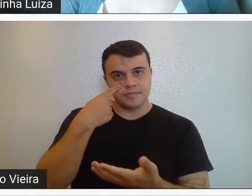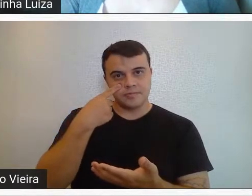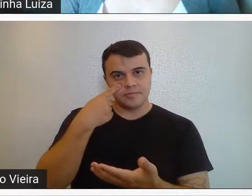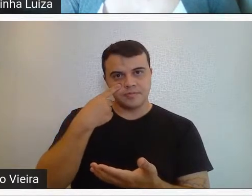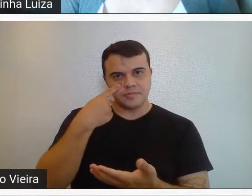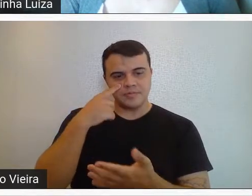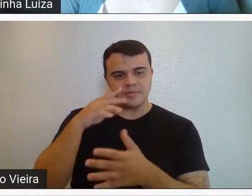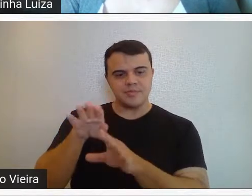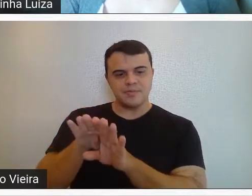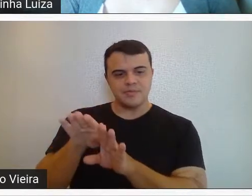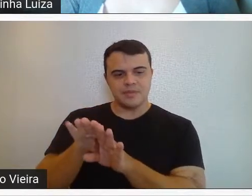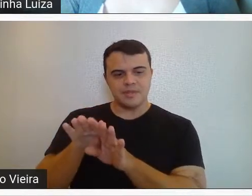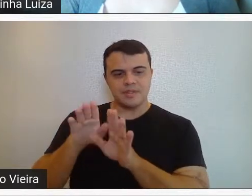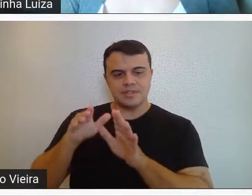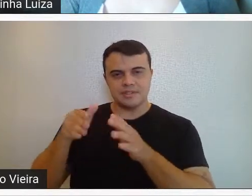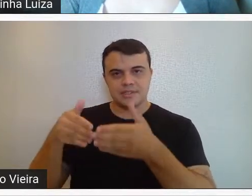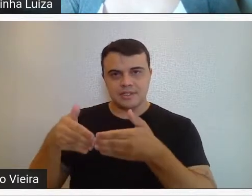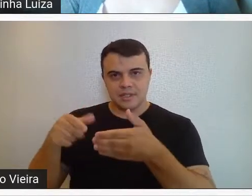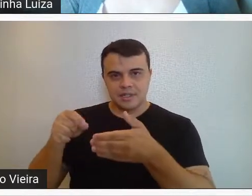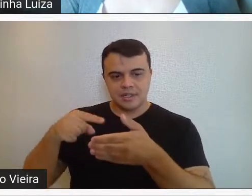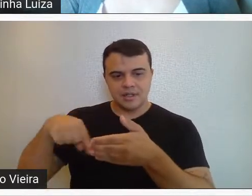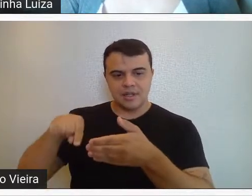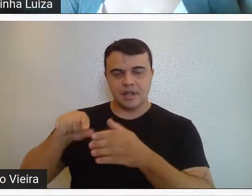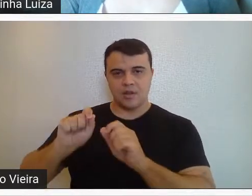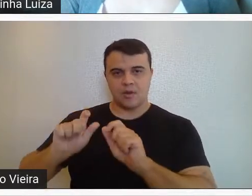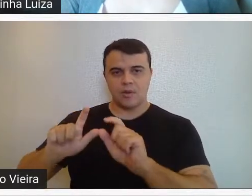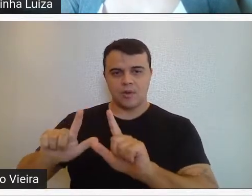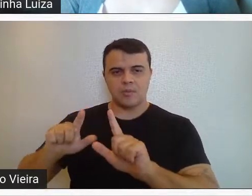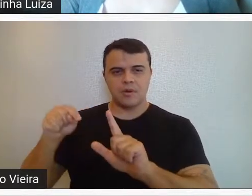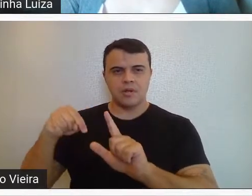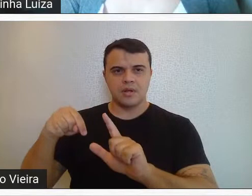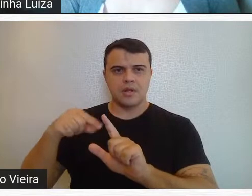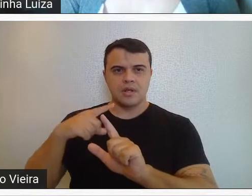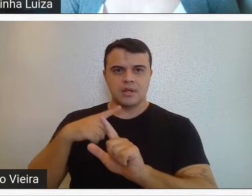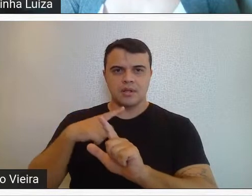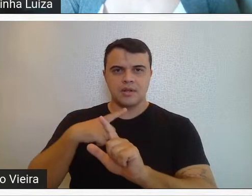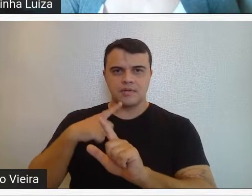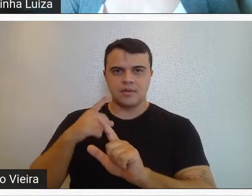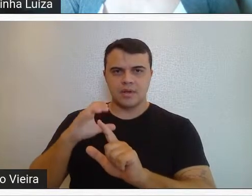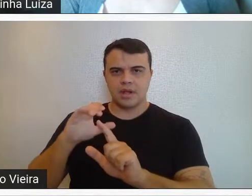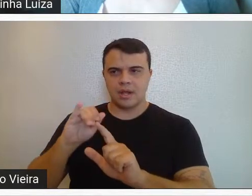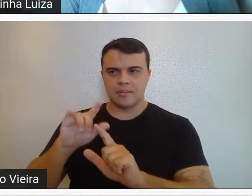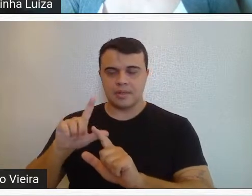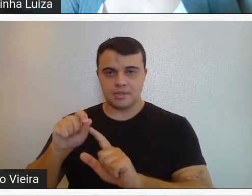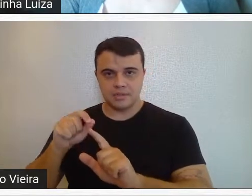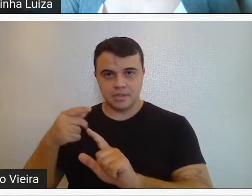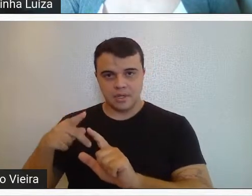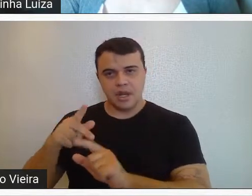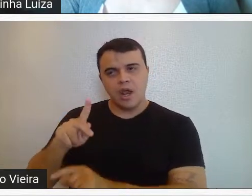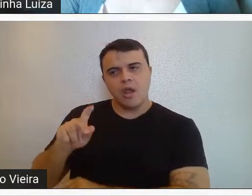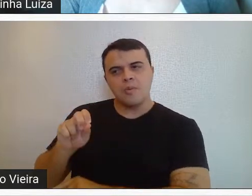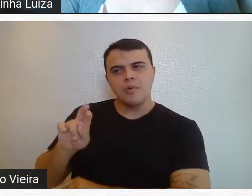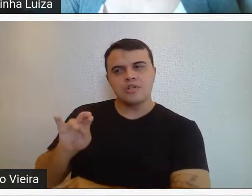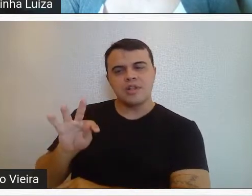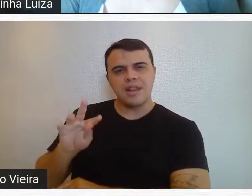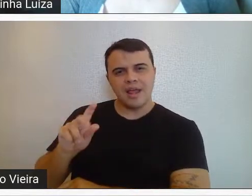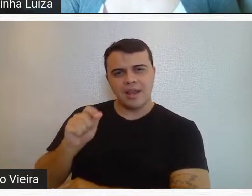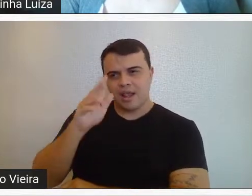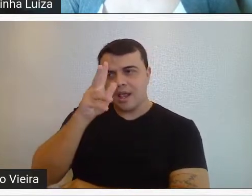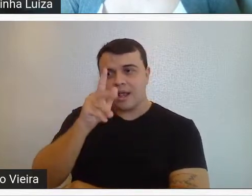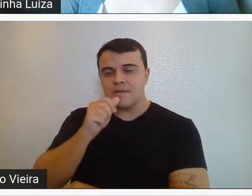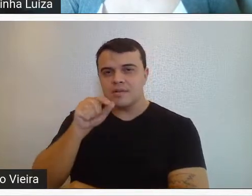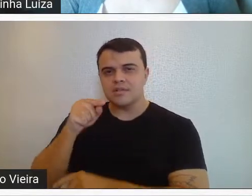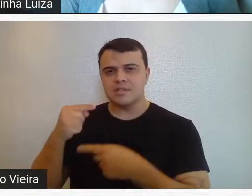a gente vê inclusive centrado na figura da obra O Cabeça de Galo do Portinari, as críticas se